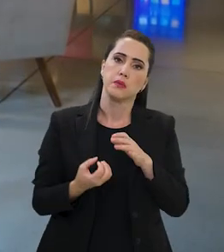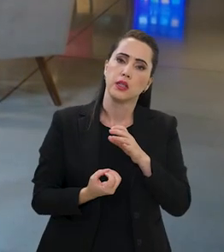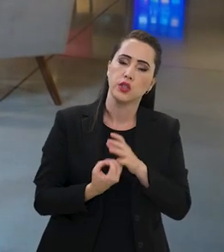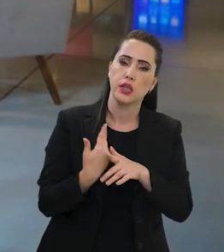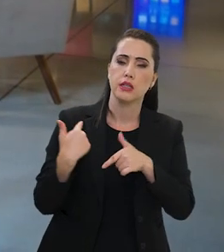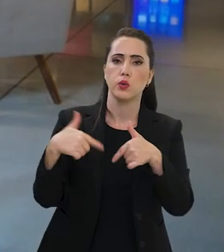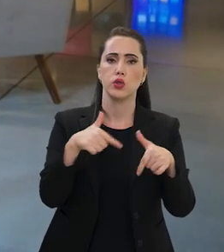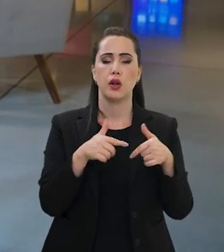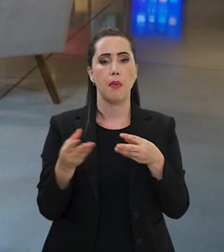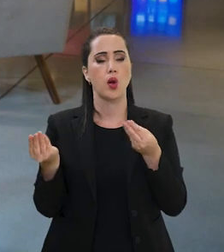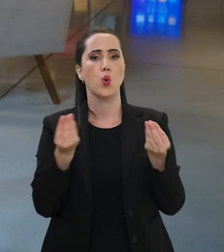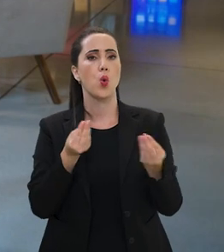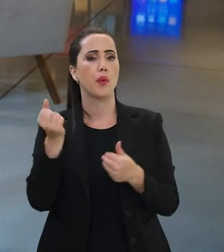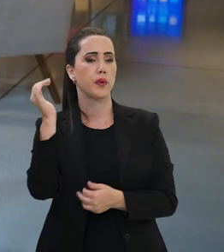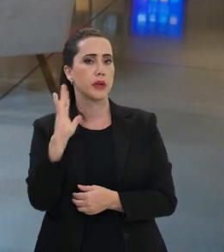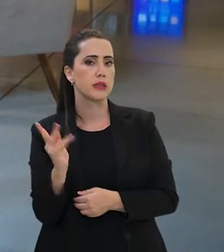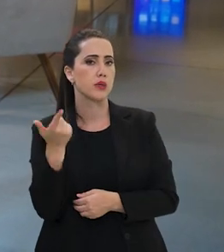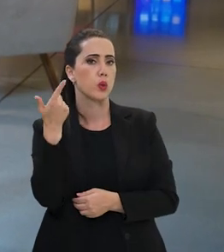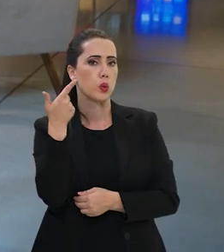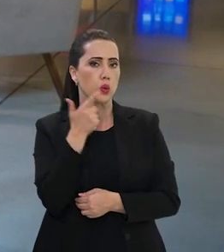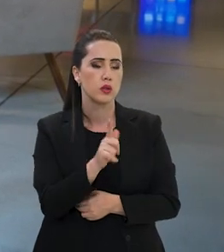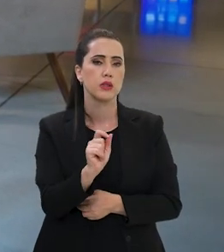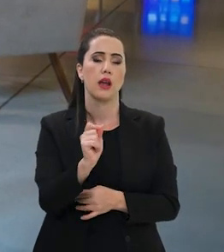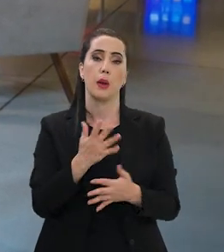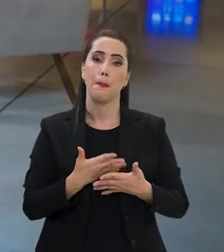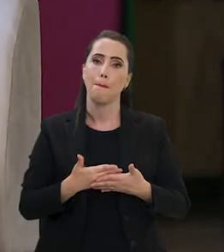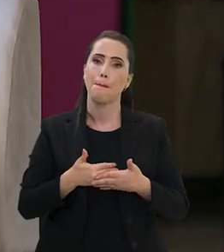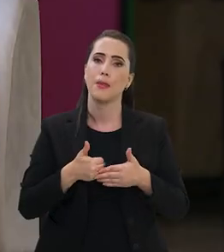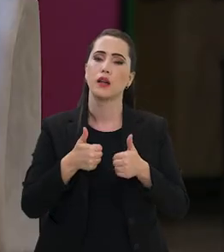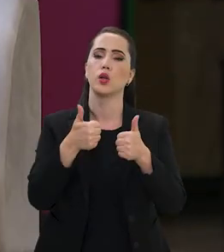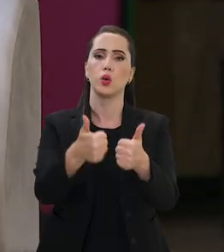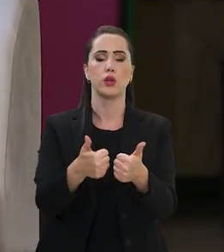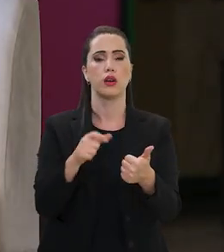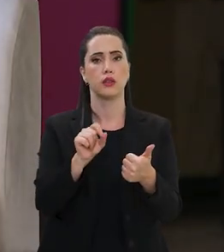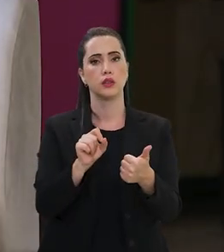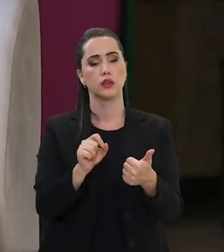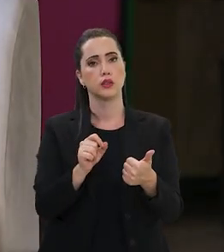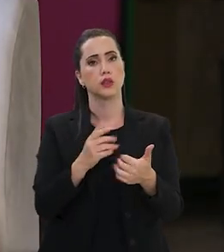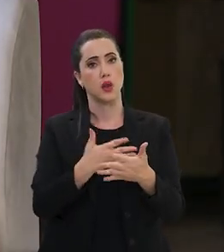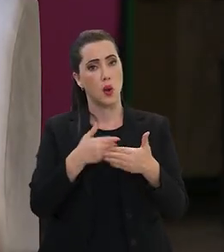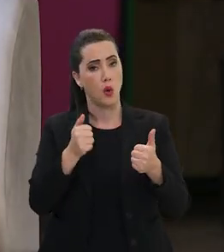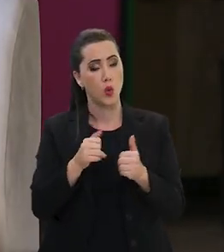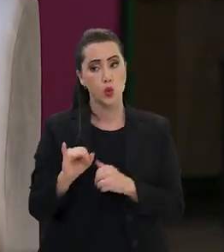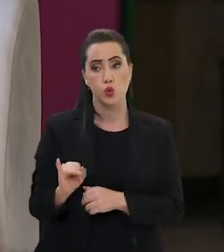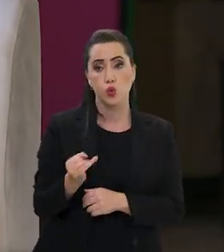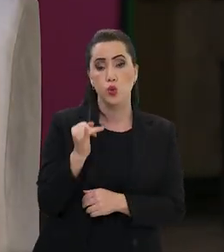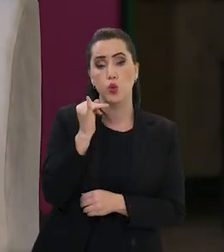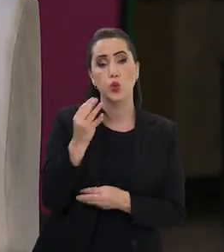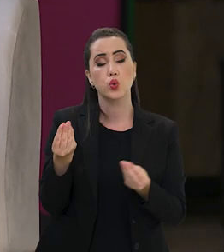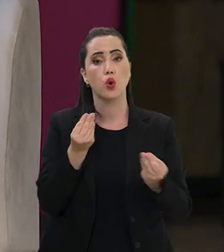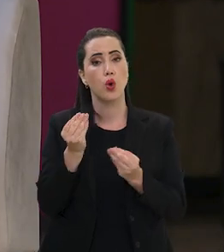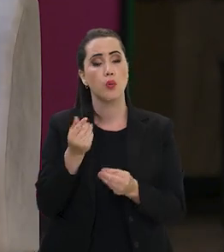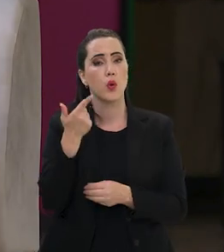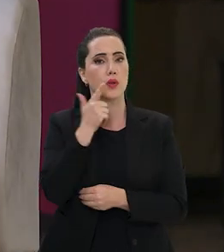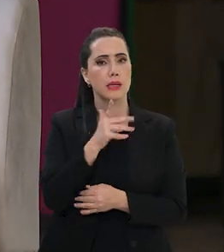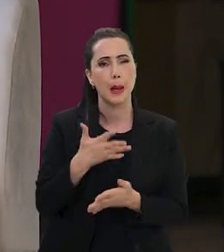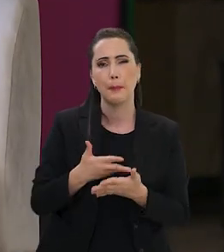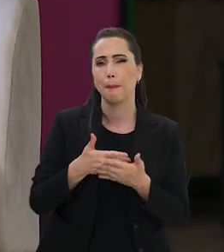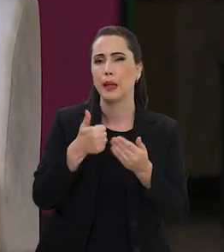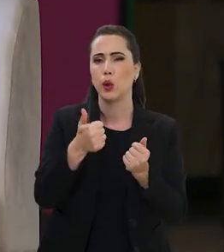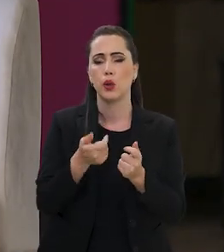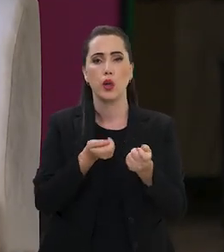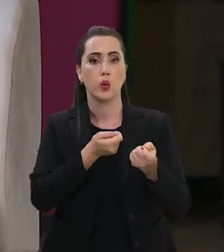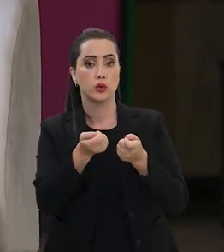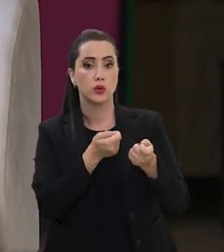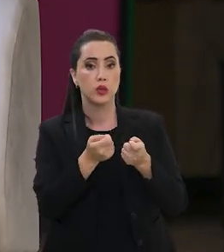em empregabilidade, de que forma o Brasil consegue melhorar a taxa de juros, de que forma ele consegue